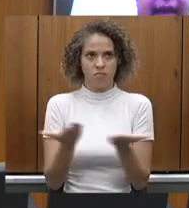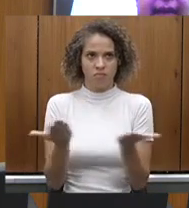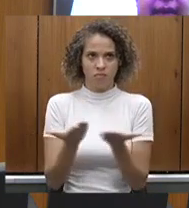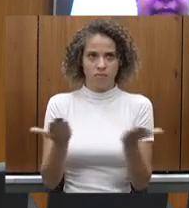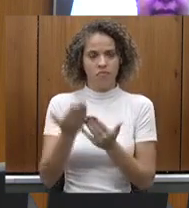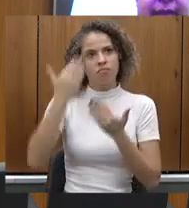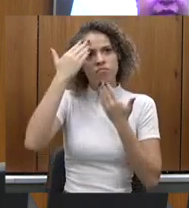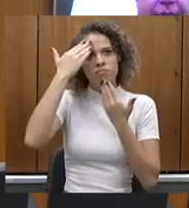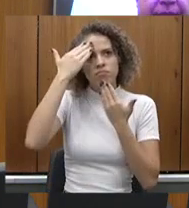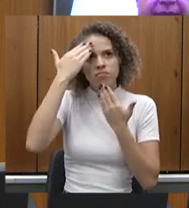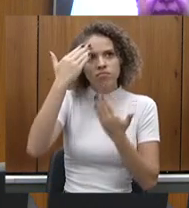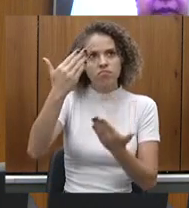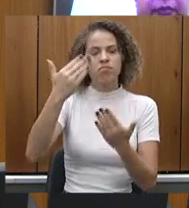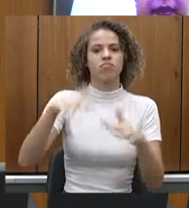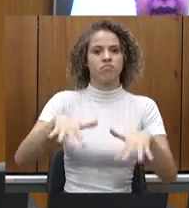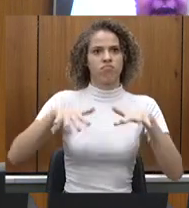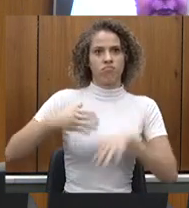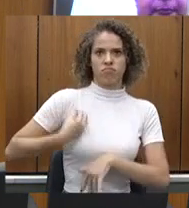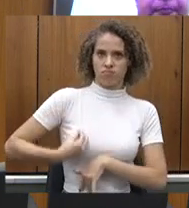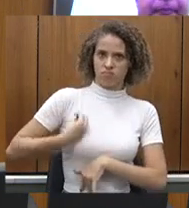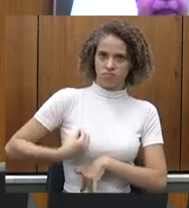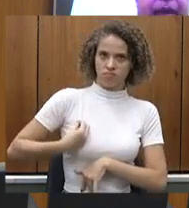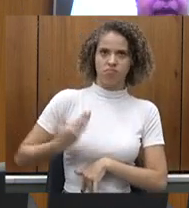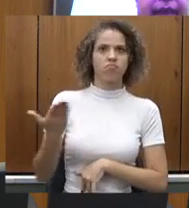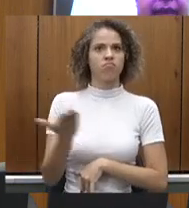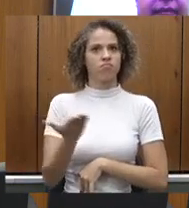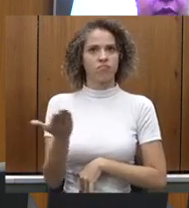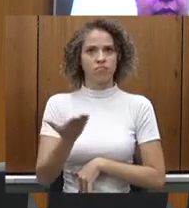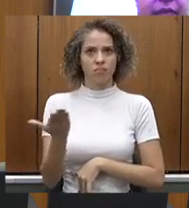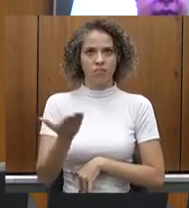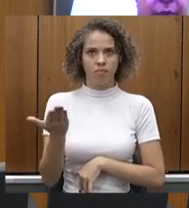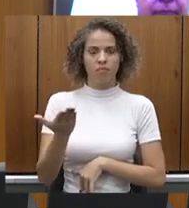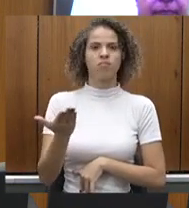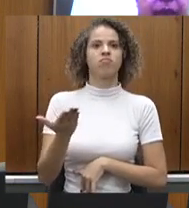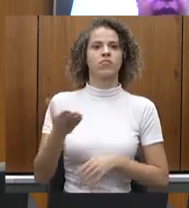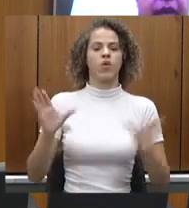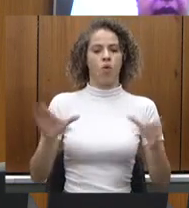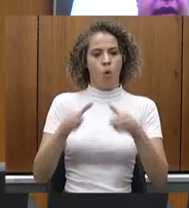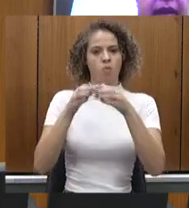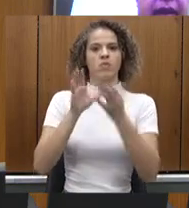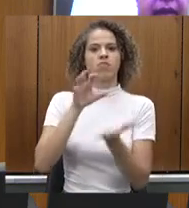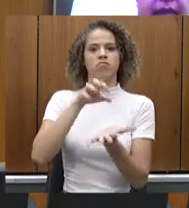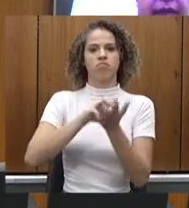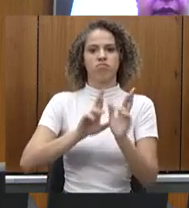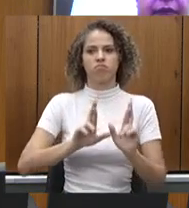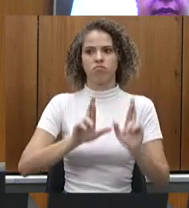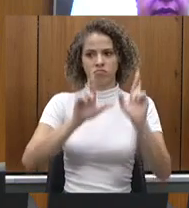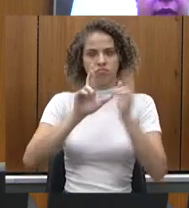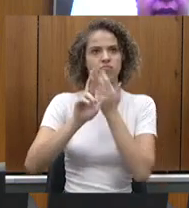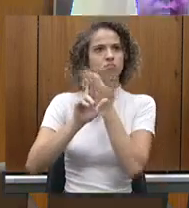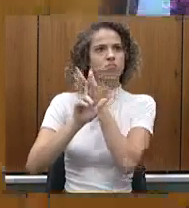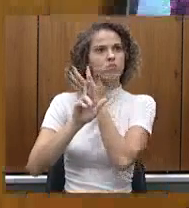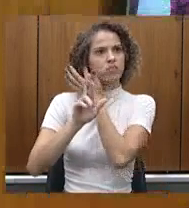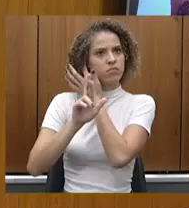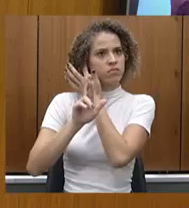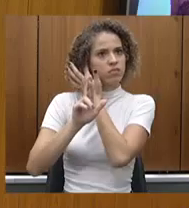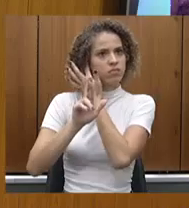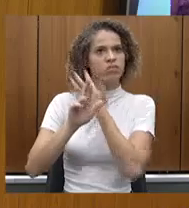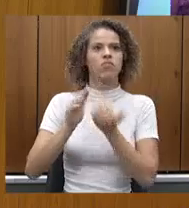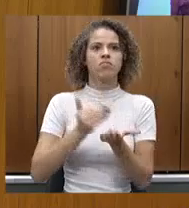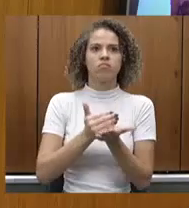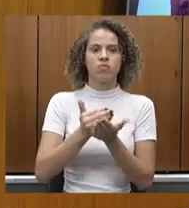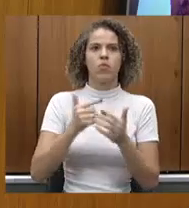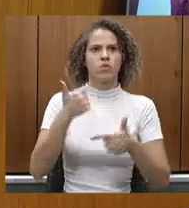agradece a sua presença no plenário desta comissão e, tendo em vista a organização dos